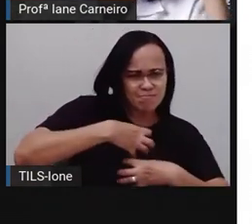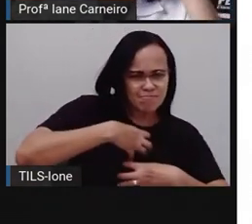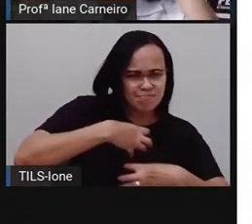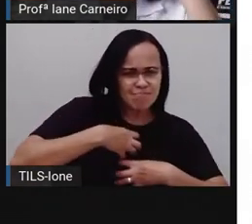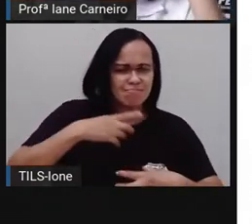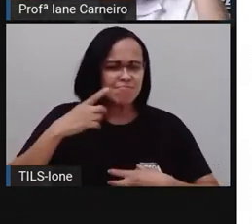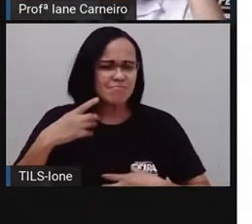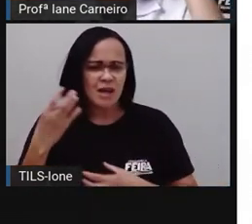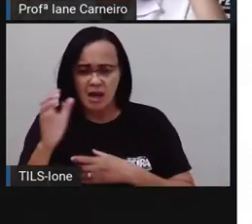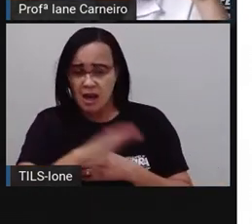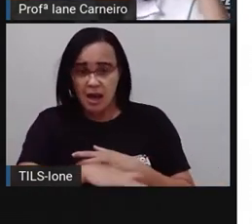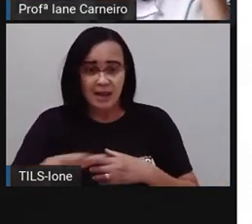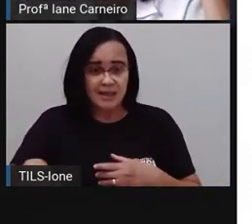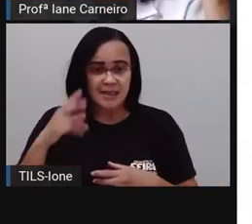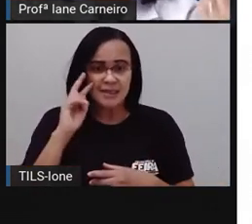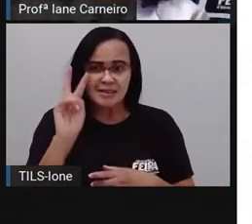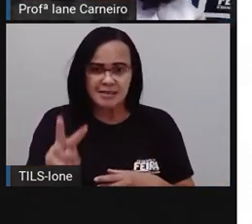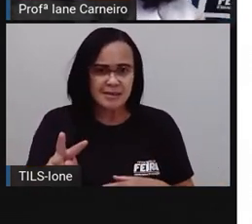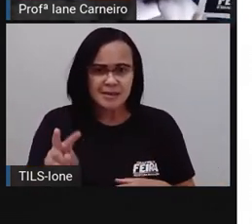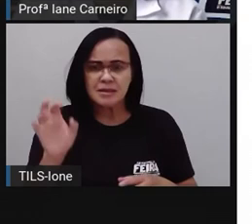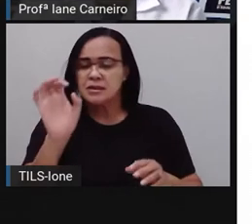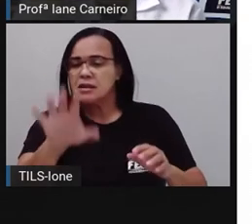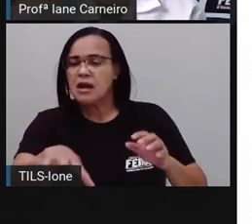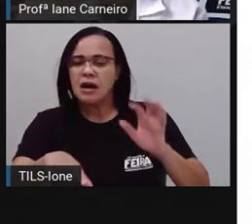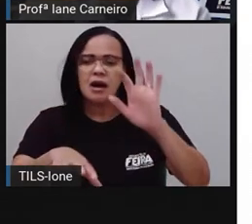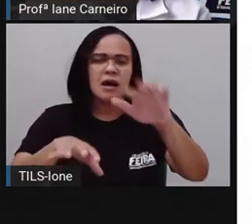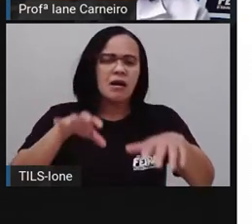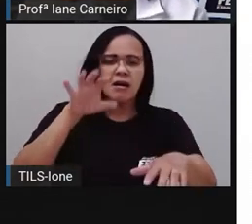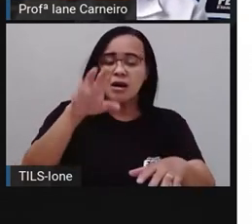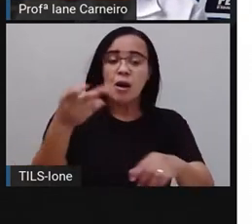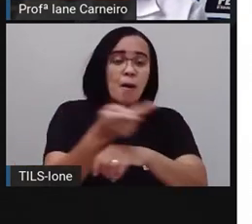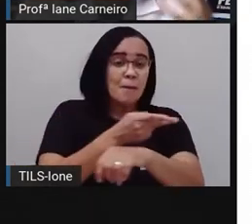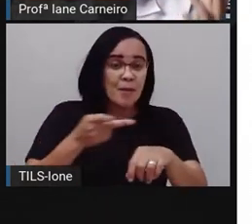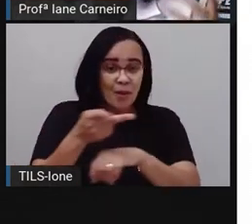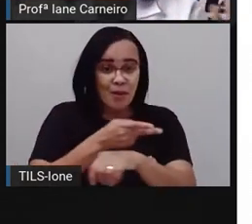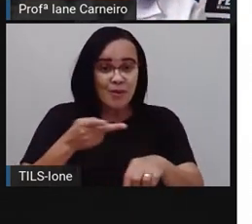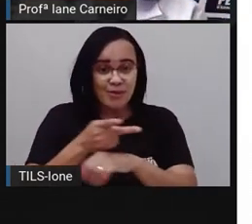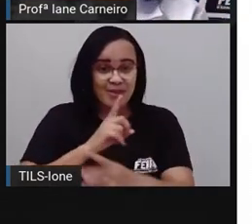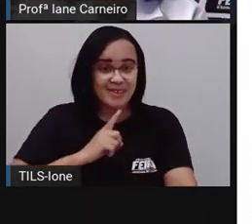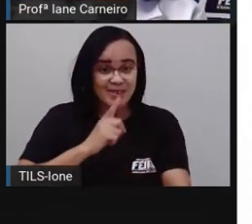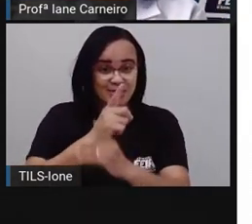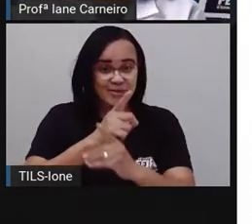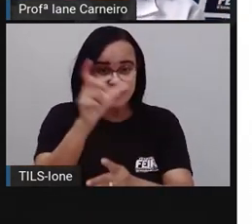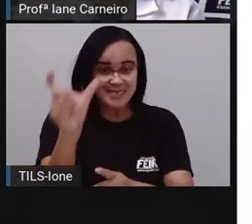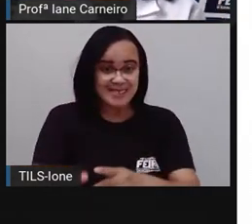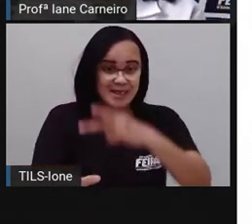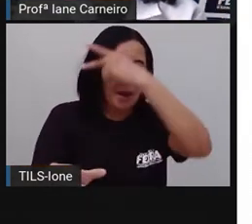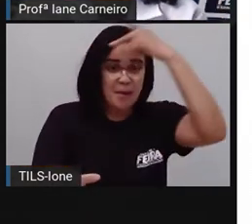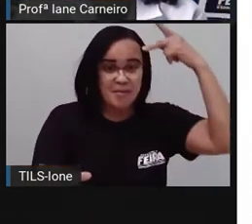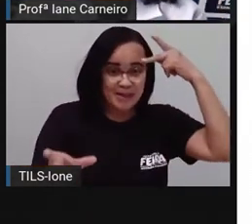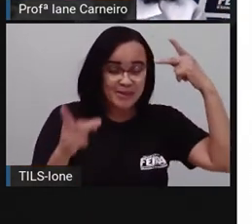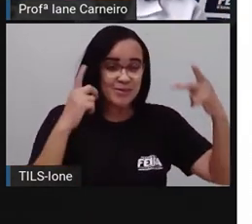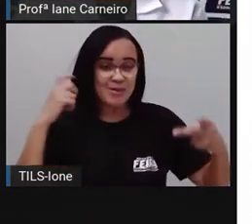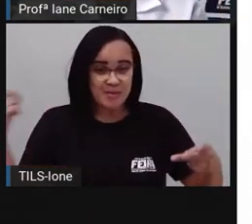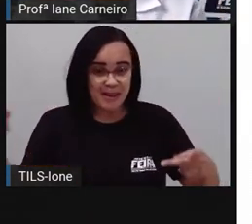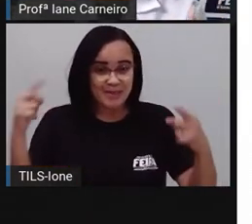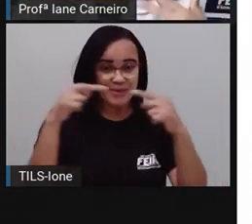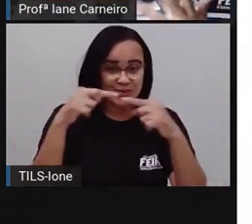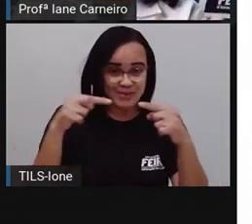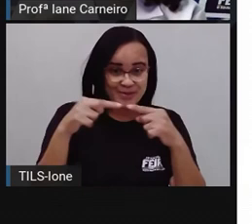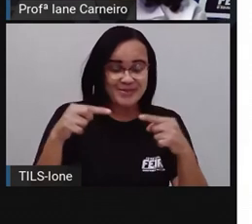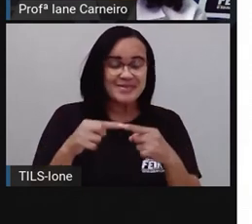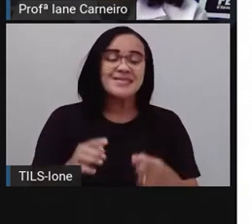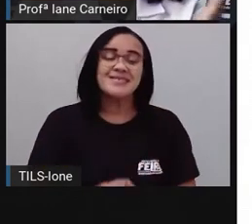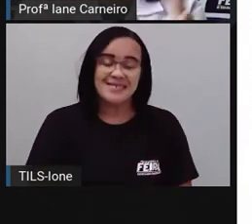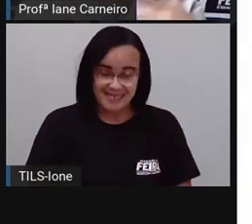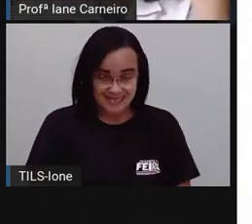criança que tá de olho vendado, ela consiga descobrir quem é a pessoa que tá fazendo o barulho, né? Então, aí